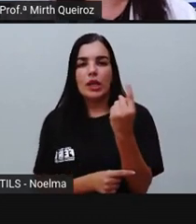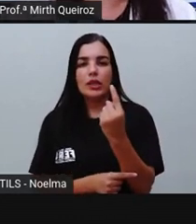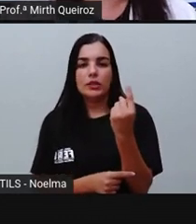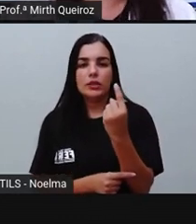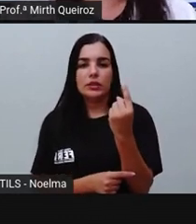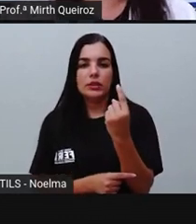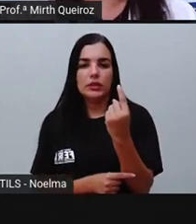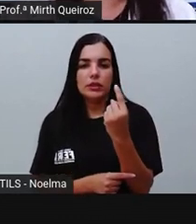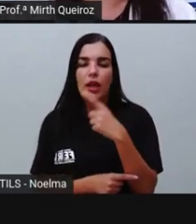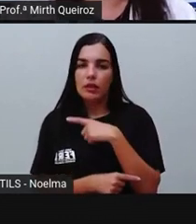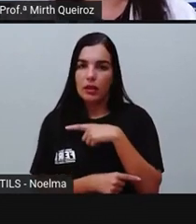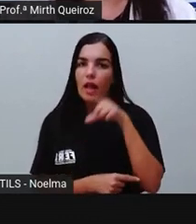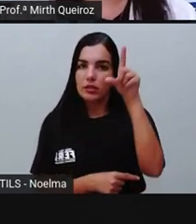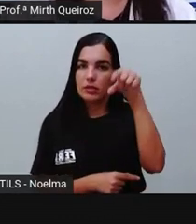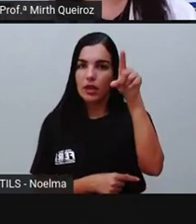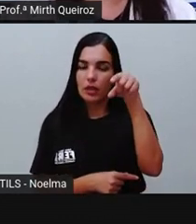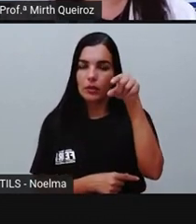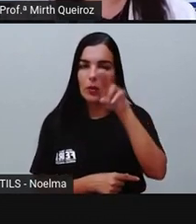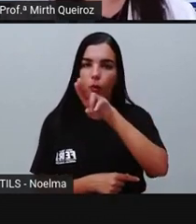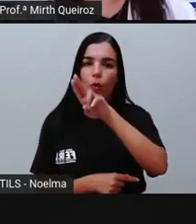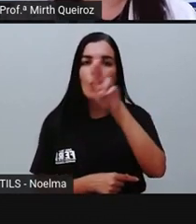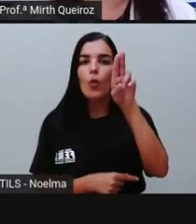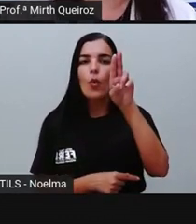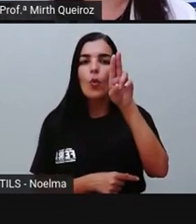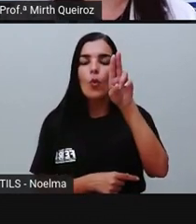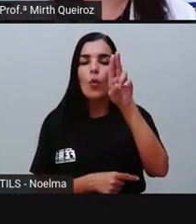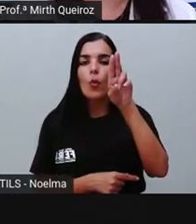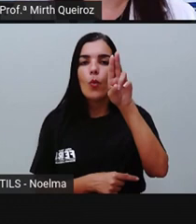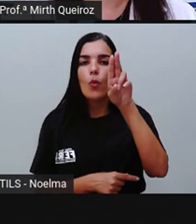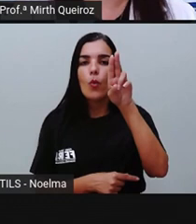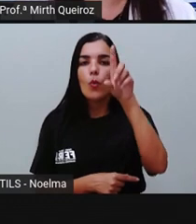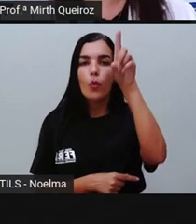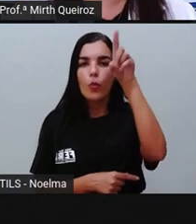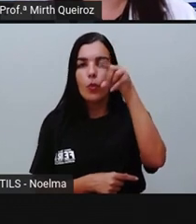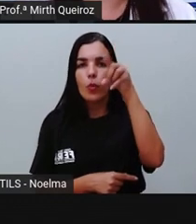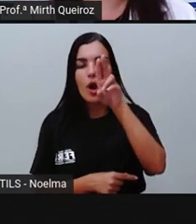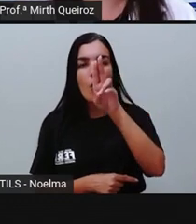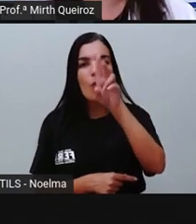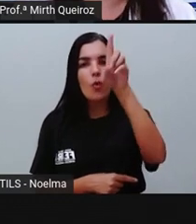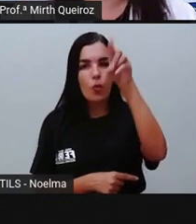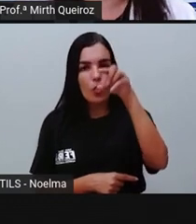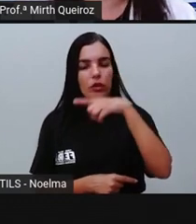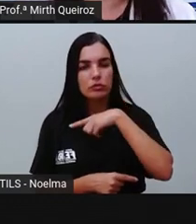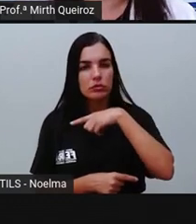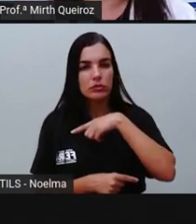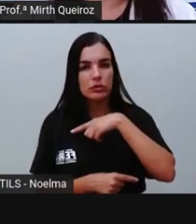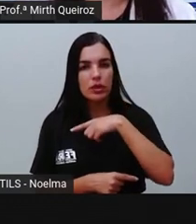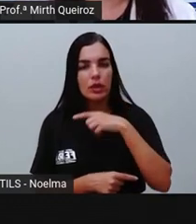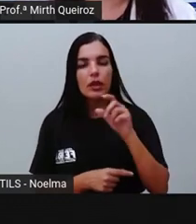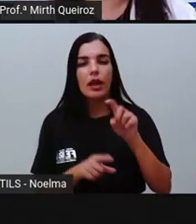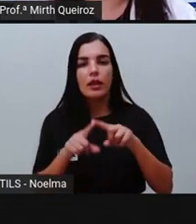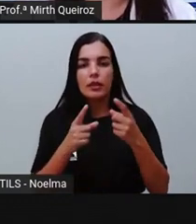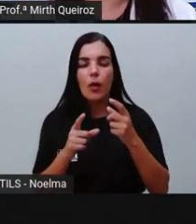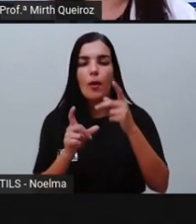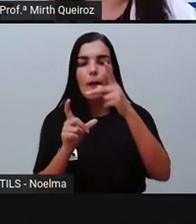única tem acento. Única. Única. É uma palavra o quê?